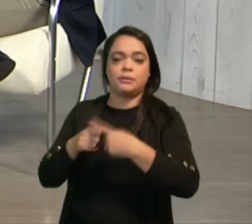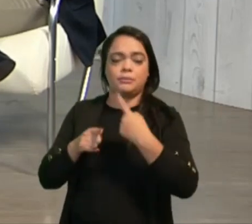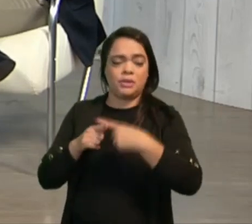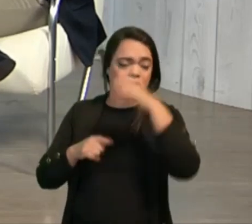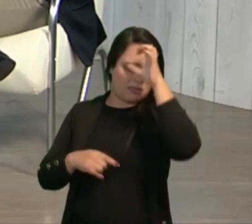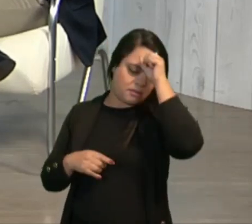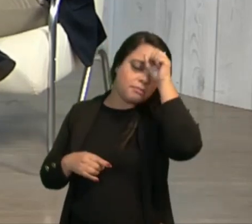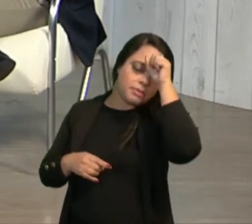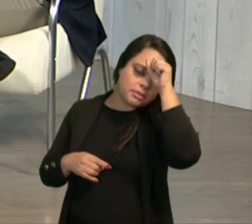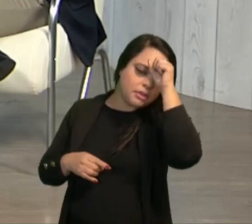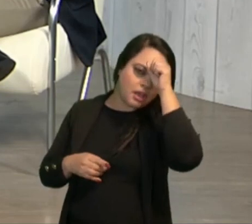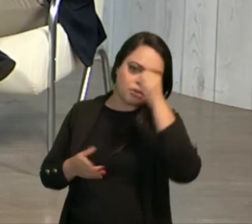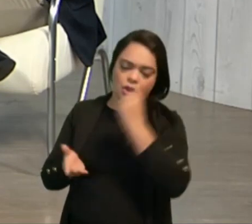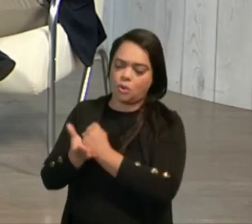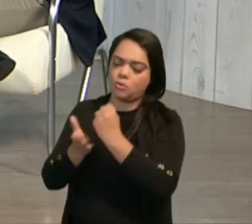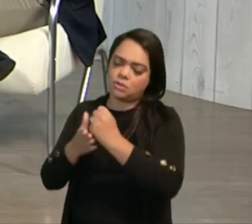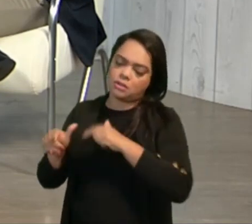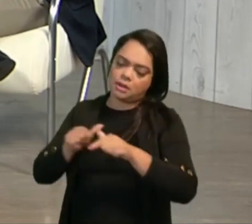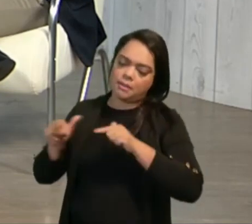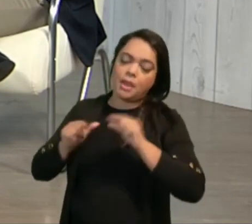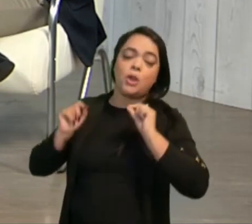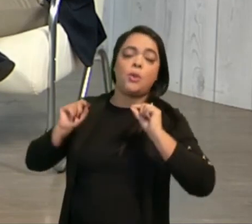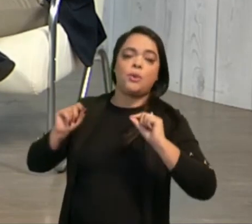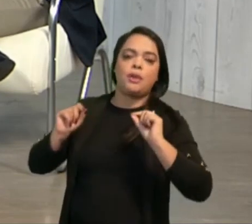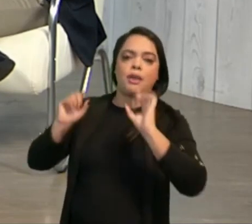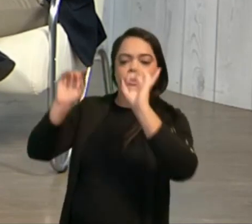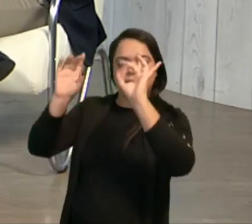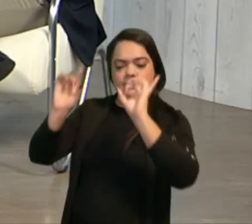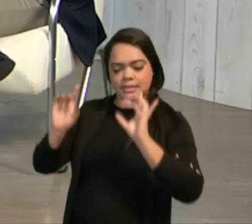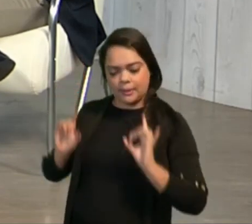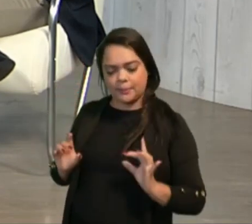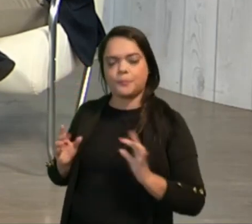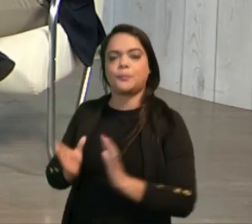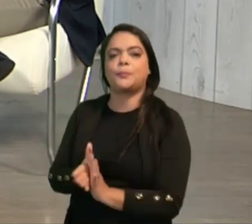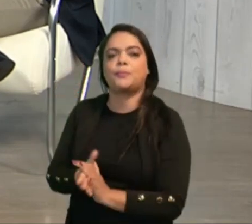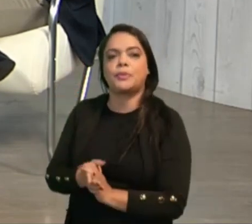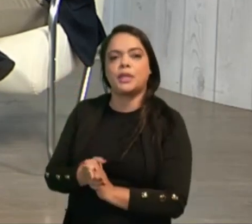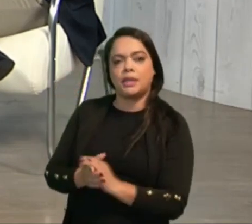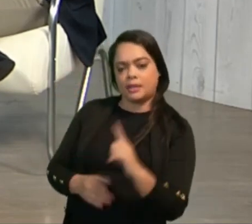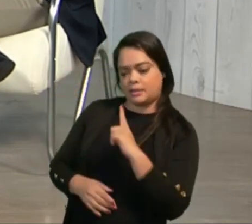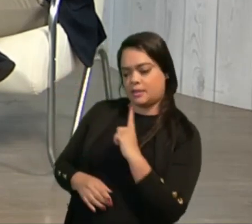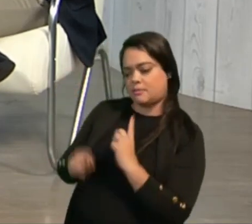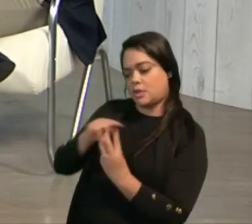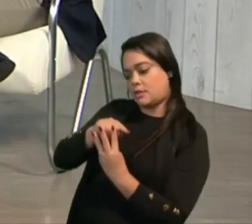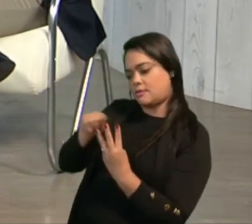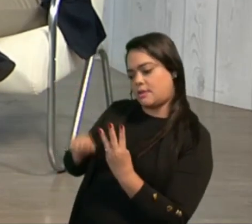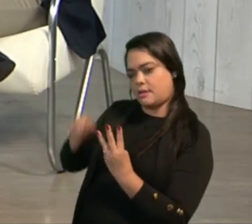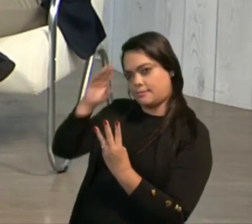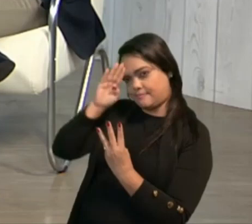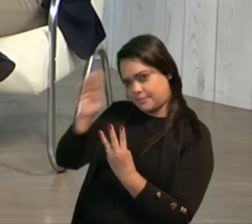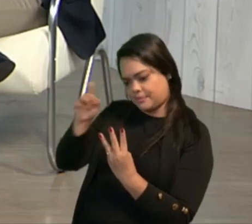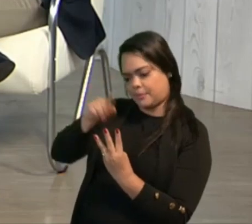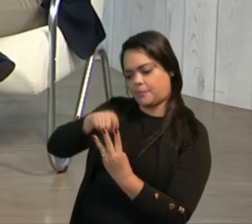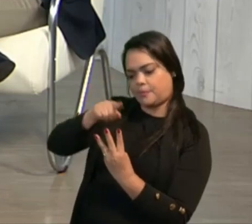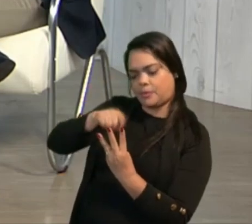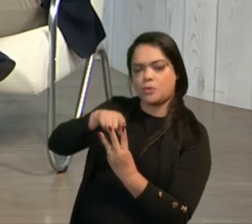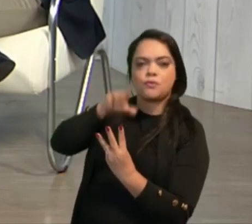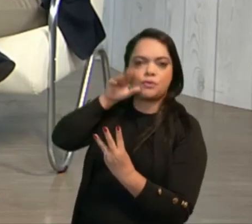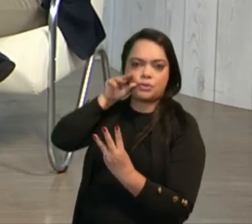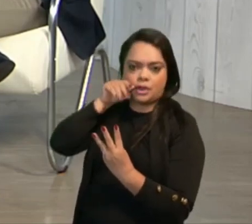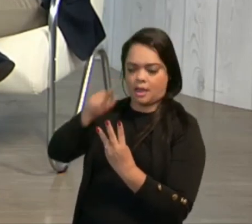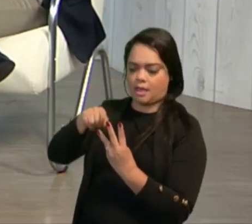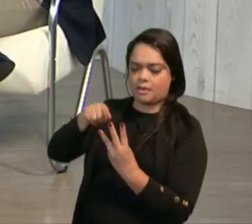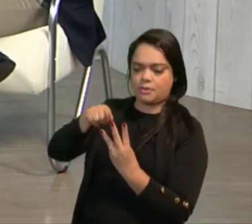aprendizagem, o contrato de trabalho é um contrato de trabalho especial. Onde temos três atores, o empregado,